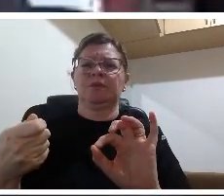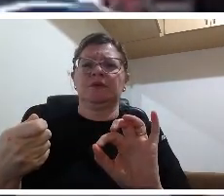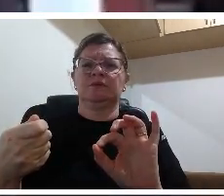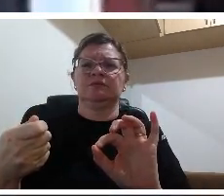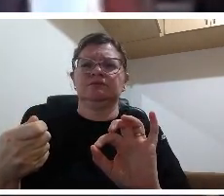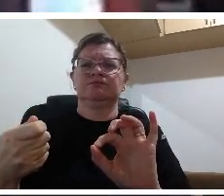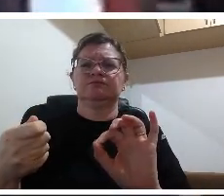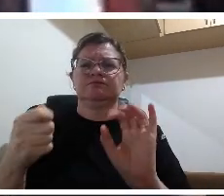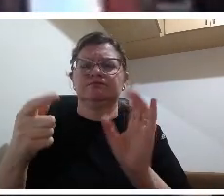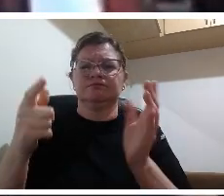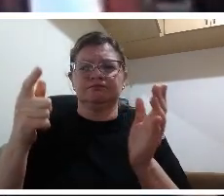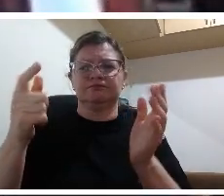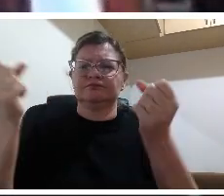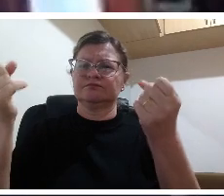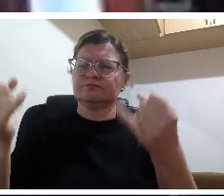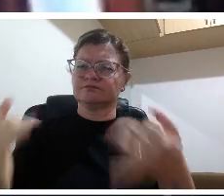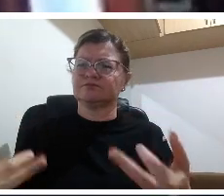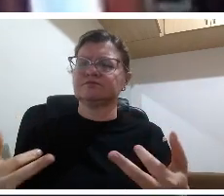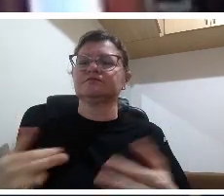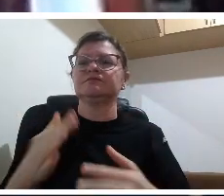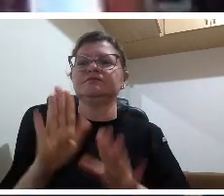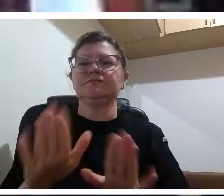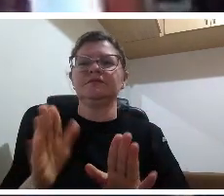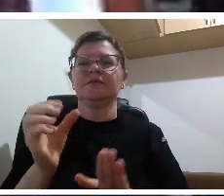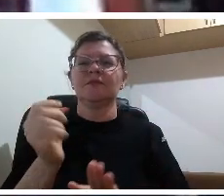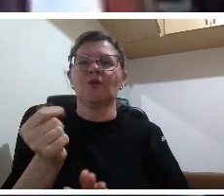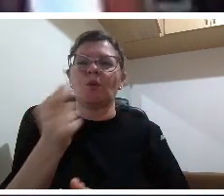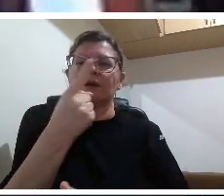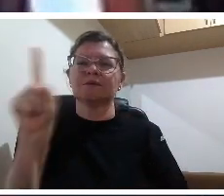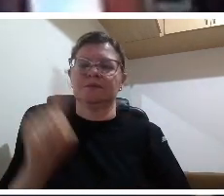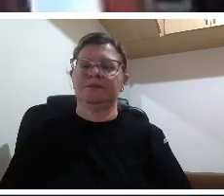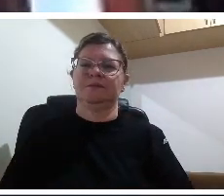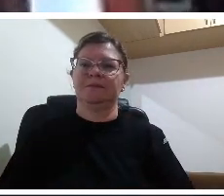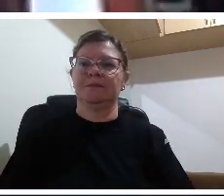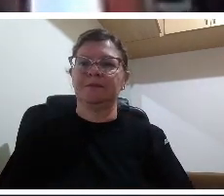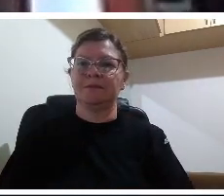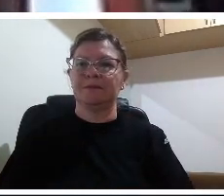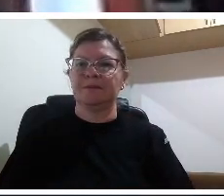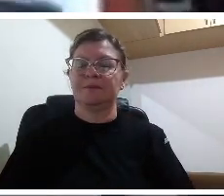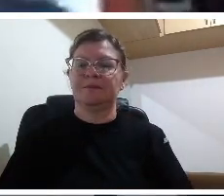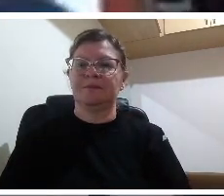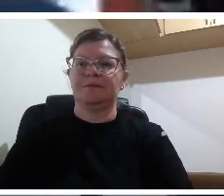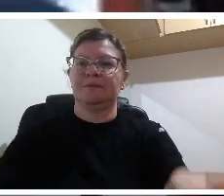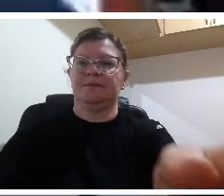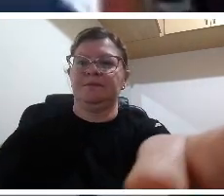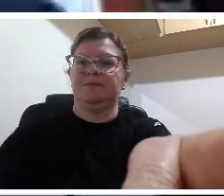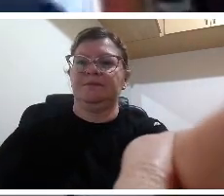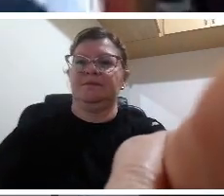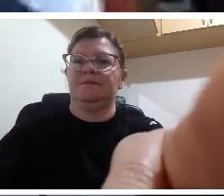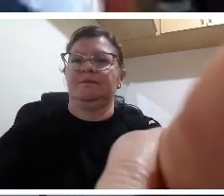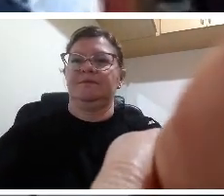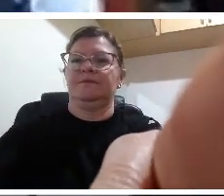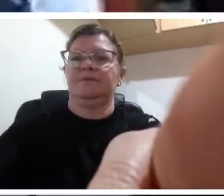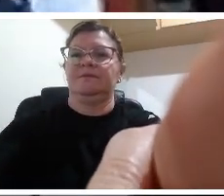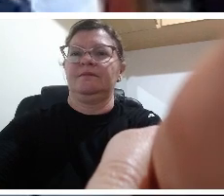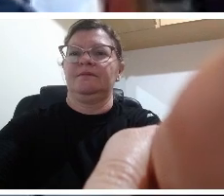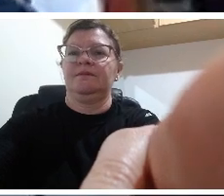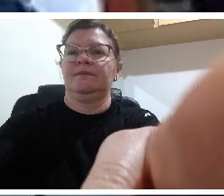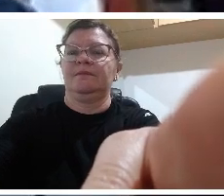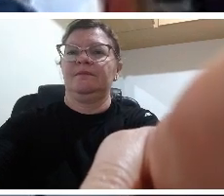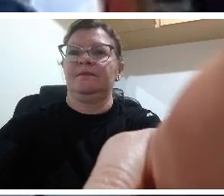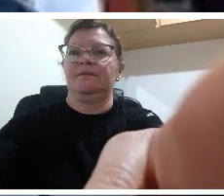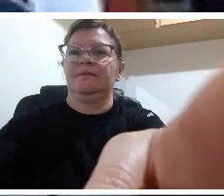obrigado pela questão provavelmente demoraria umas duas horas para dar uma resposta adequada a essa pergunta